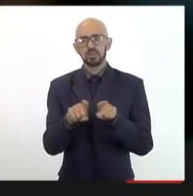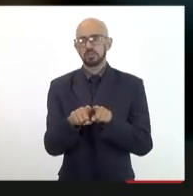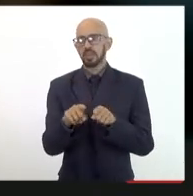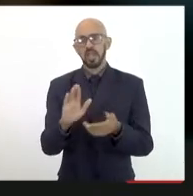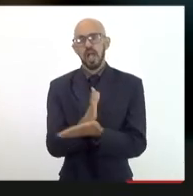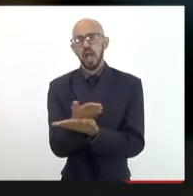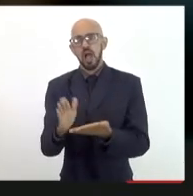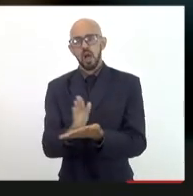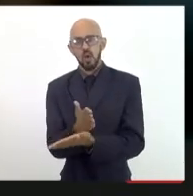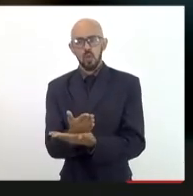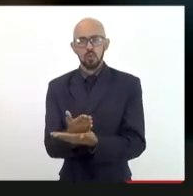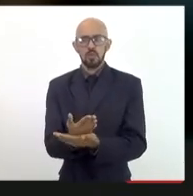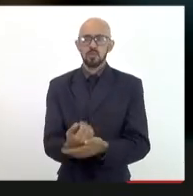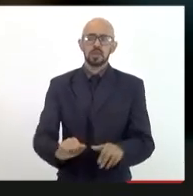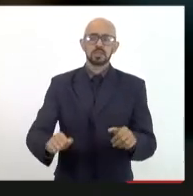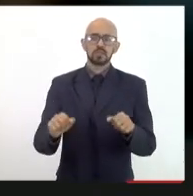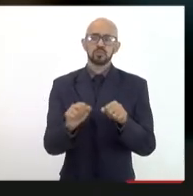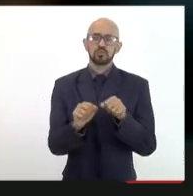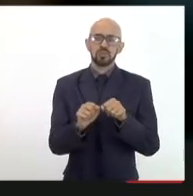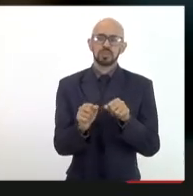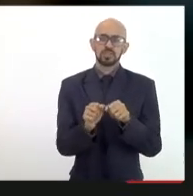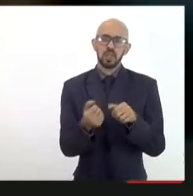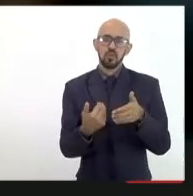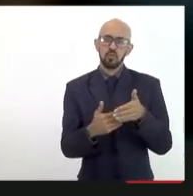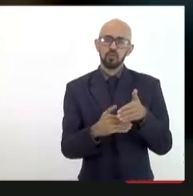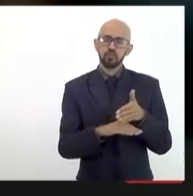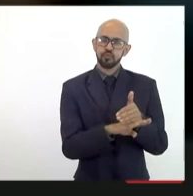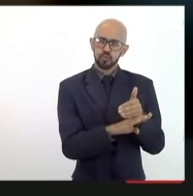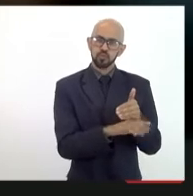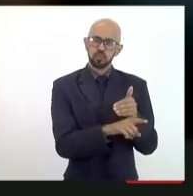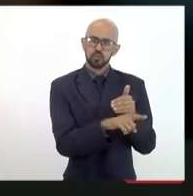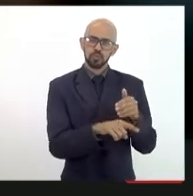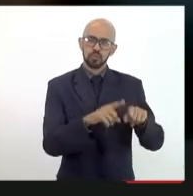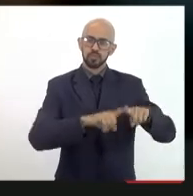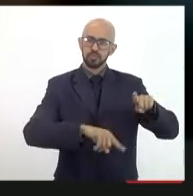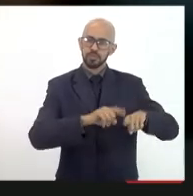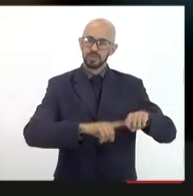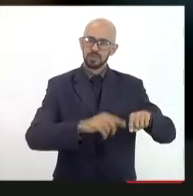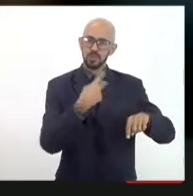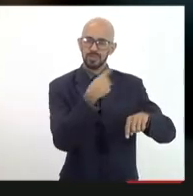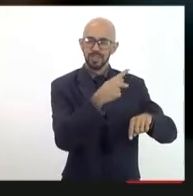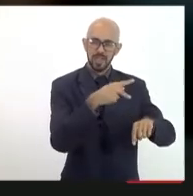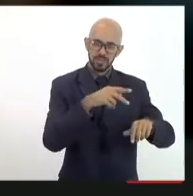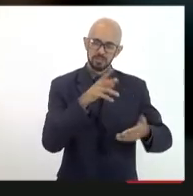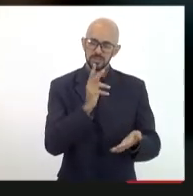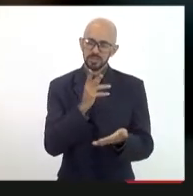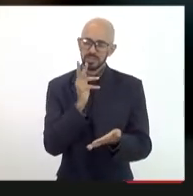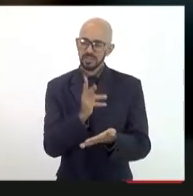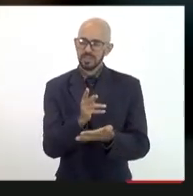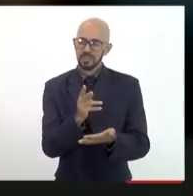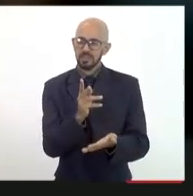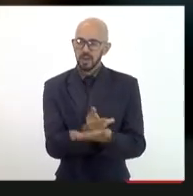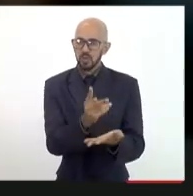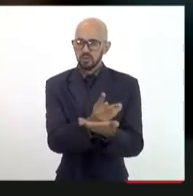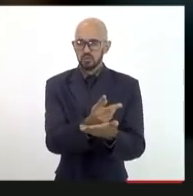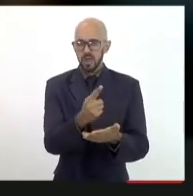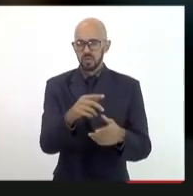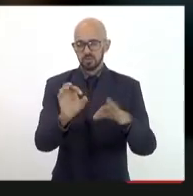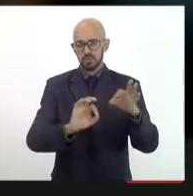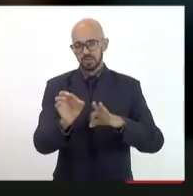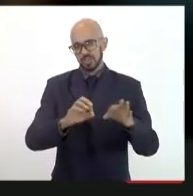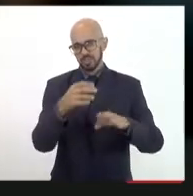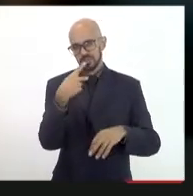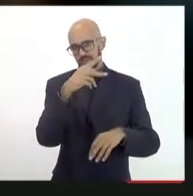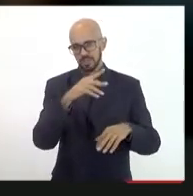instituir fundos patrimoniais o que garante a continuidade desses projetos são projetos de estado mas essa é a minha